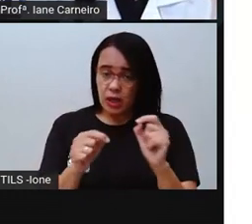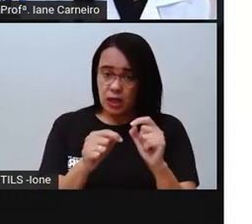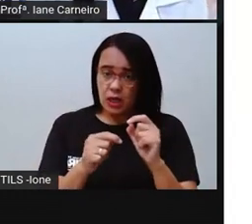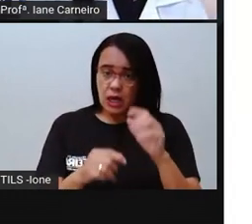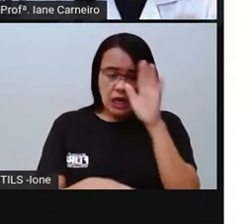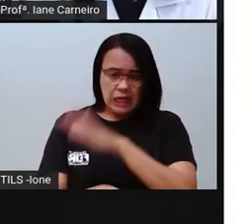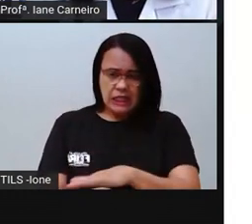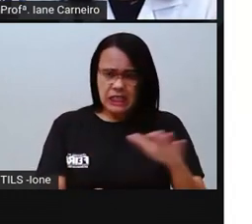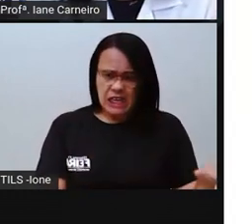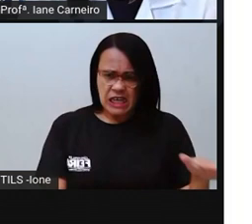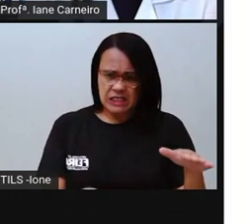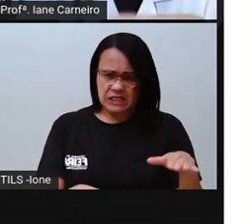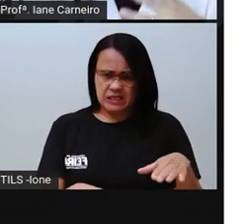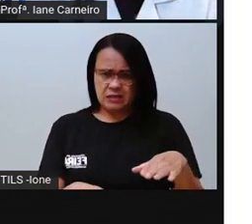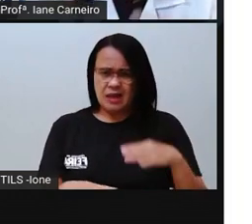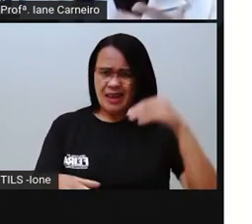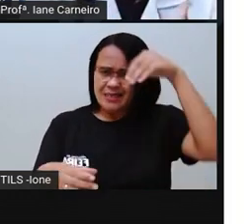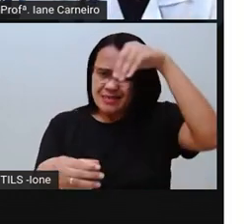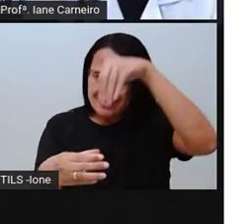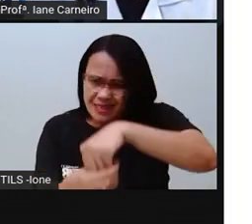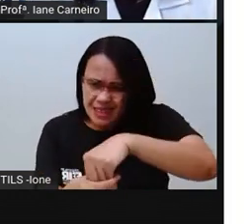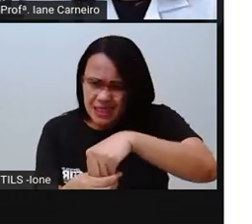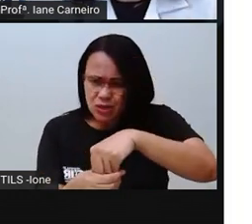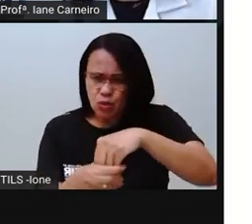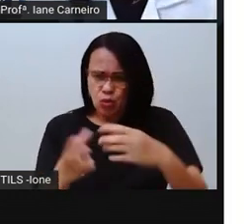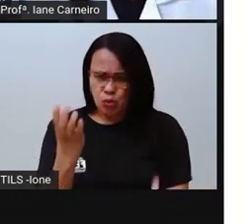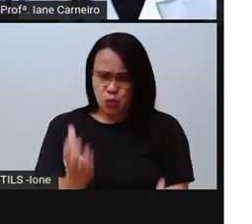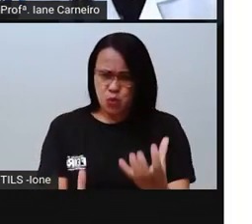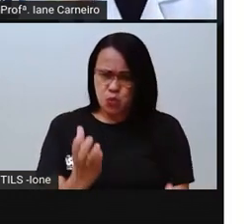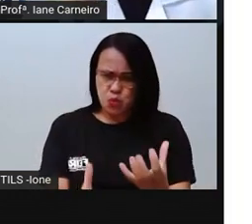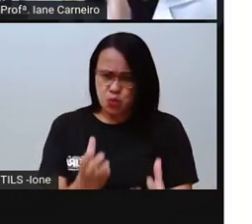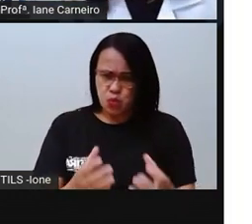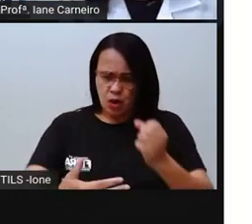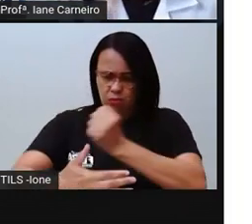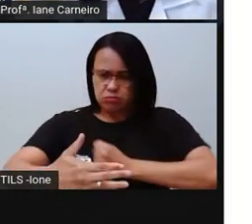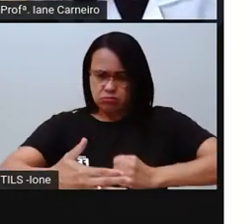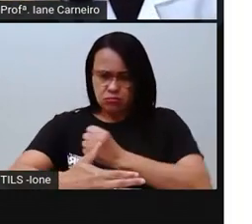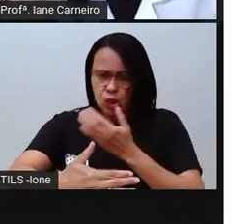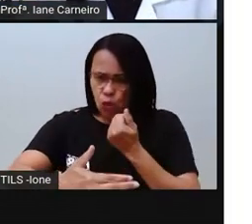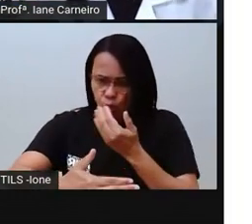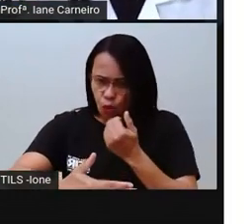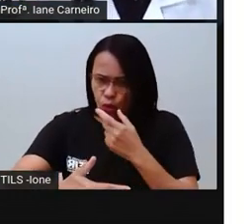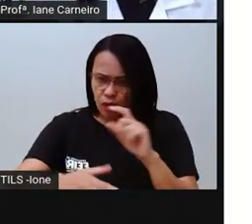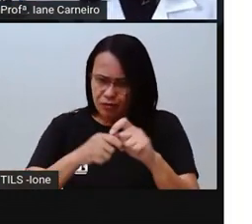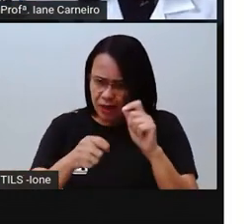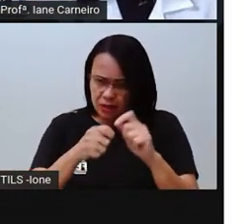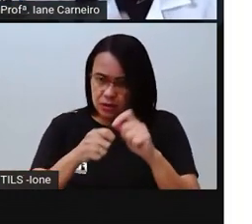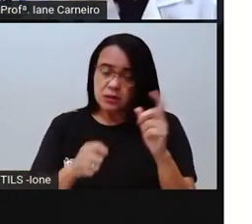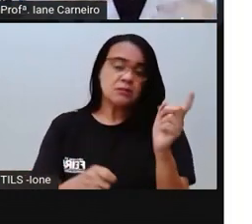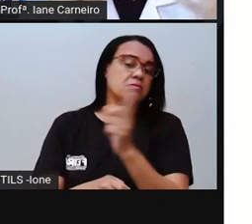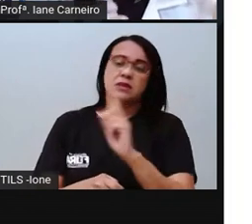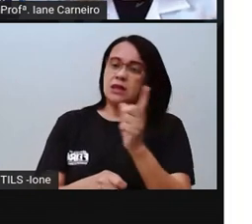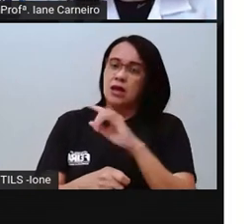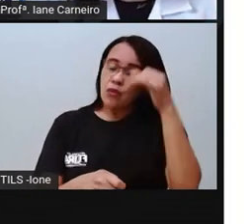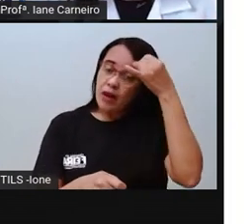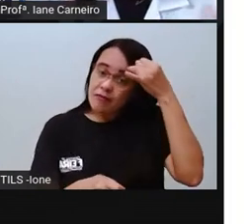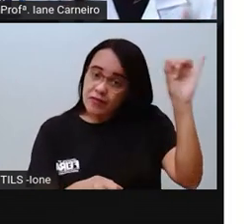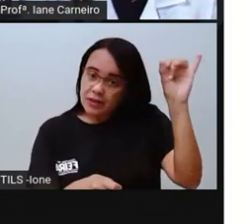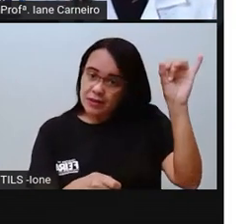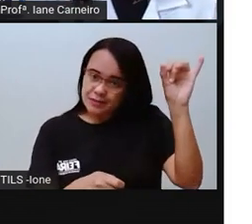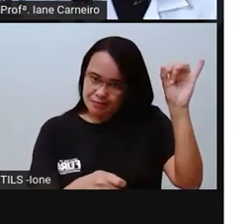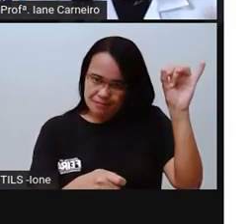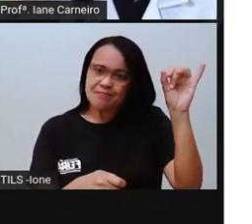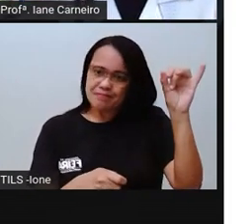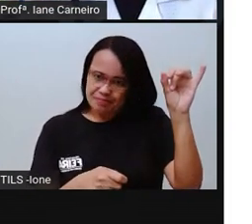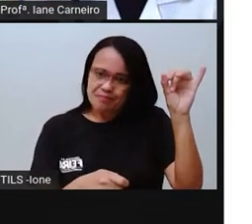cozinha sozinha, né? Criança pode estar na cozinha, né? Pra ajudar, como a Pro falou em outras aulas, né? Que ajudava a mamãe